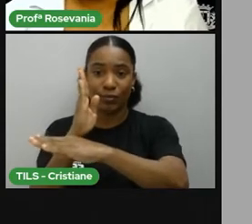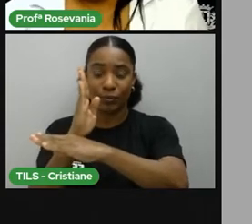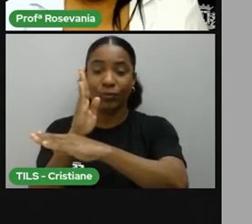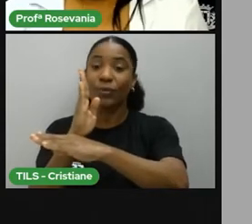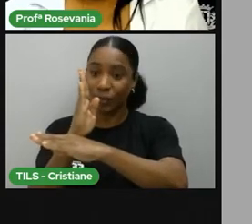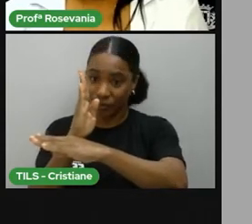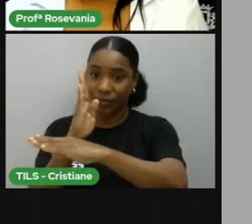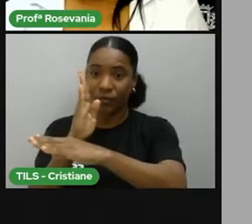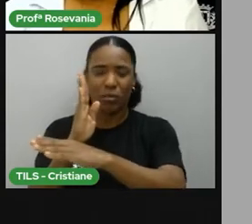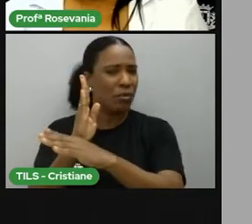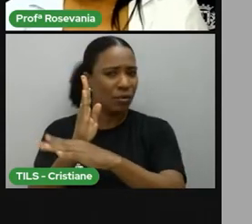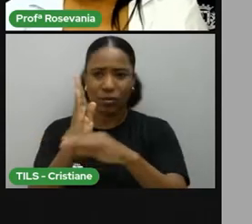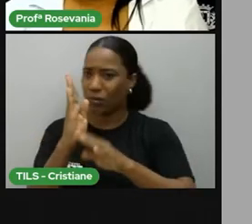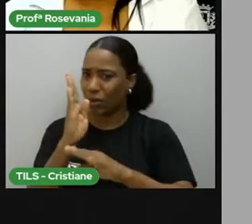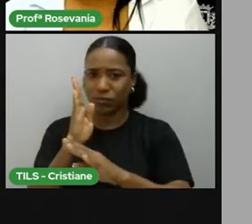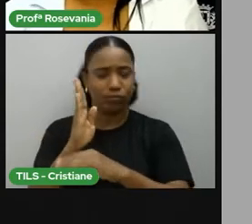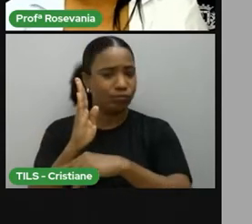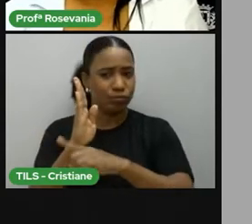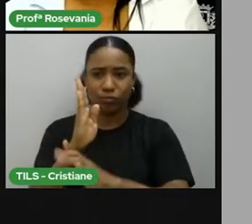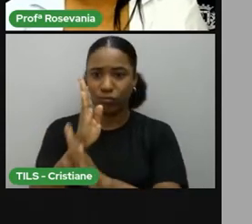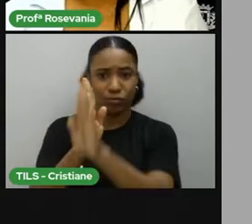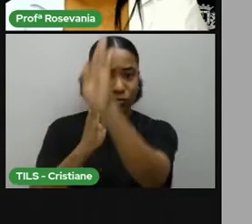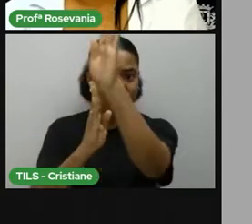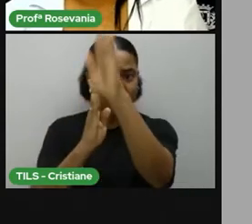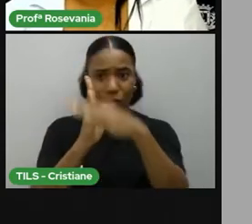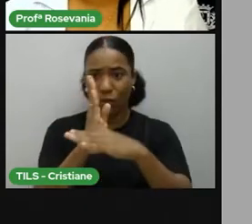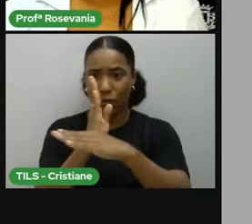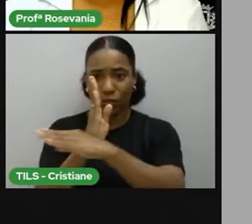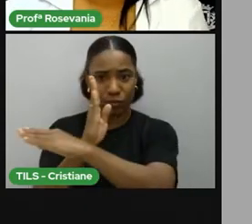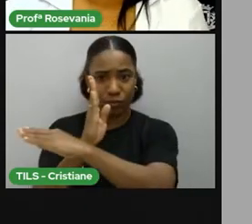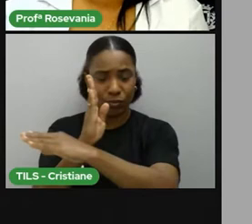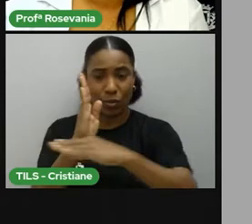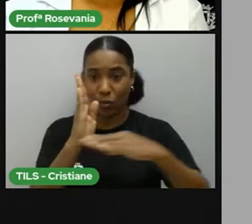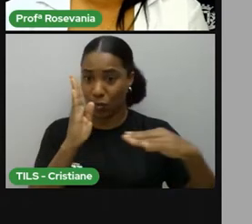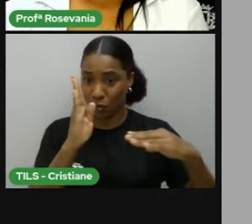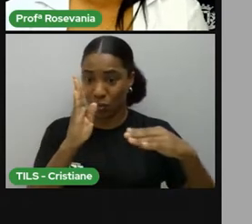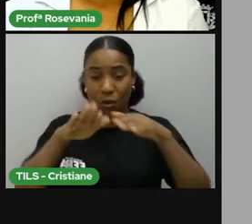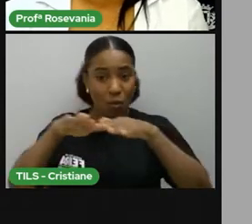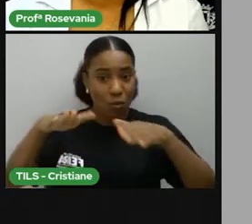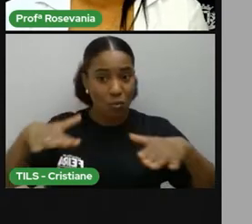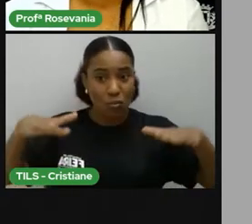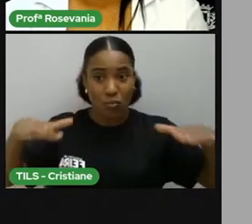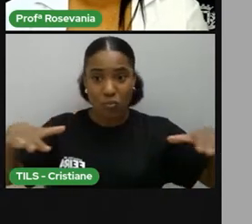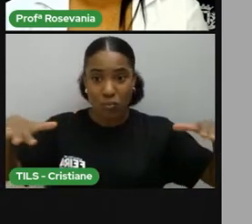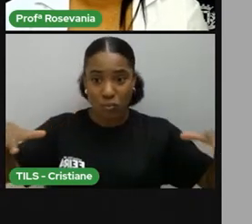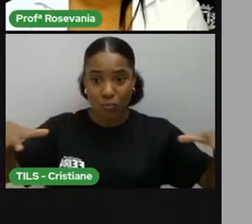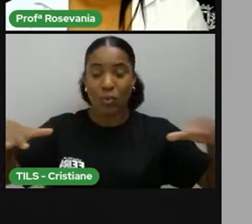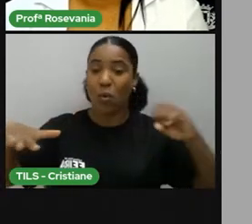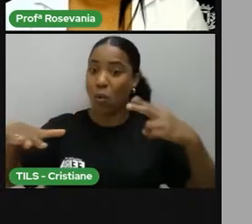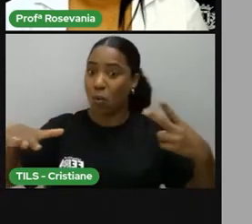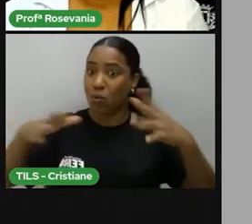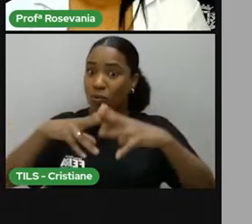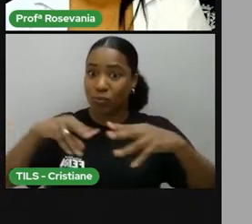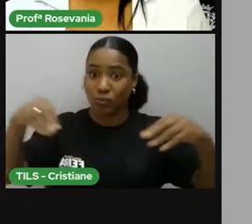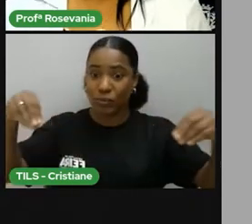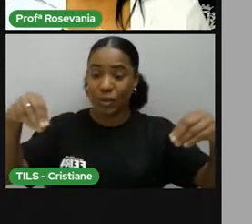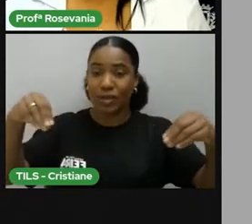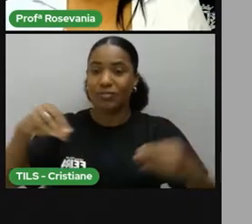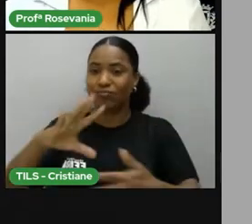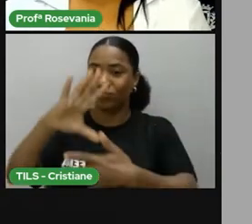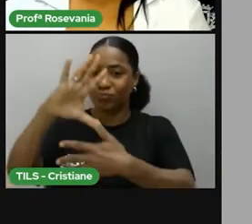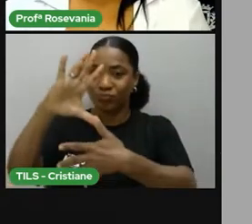terrestre. Então, qualquer canto que você for, seja ele na parte do oceano, seja ele na parte da ETS, né, dos continentes,